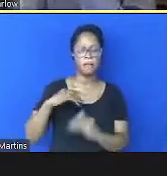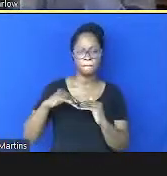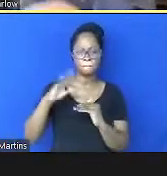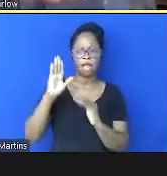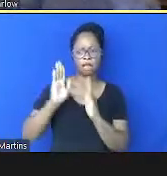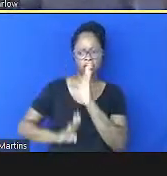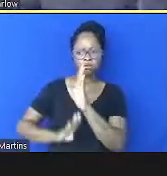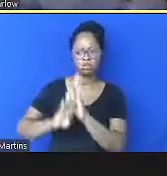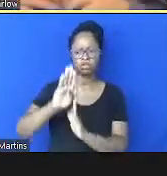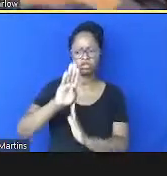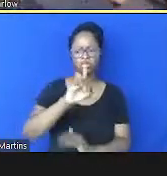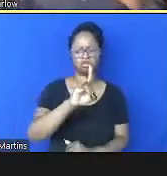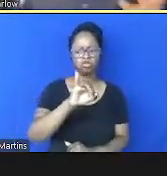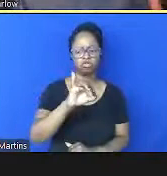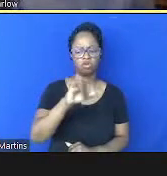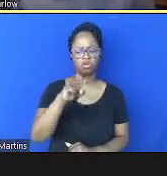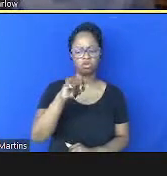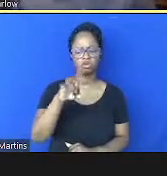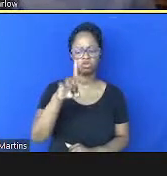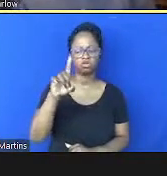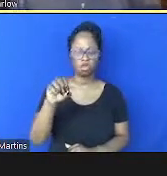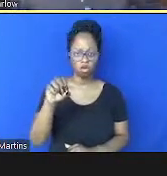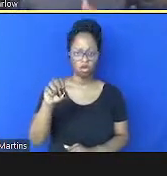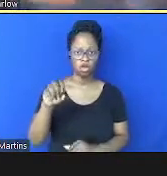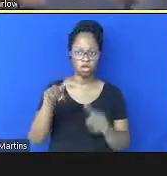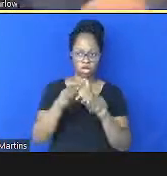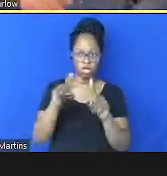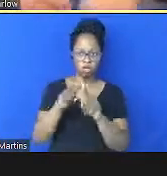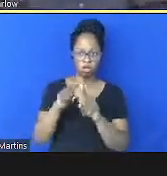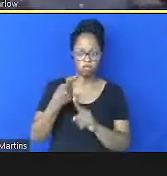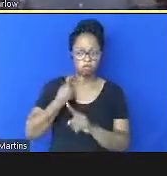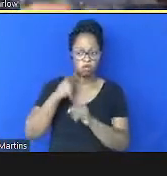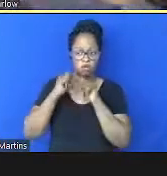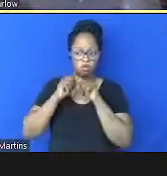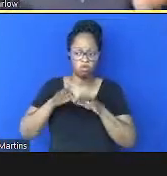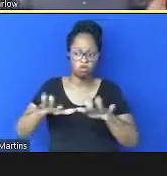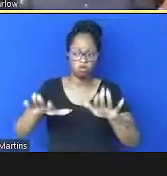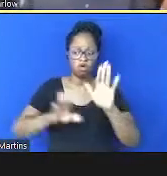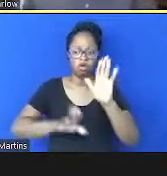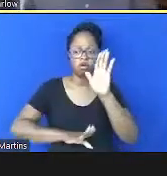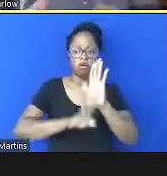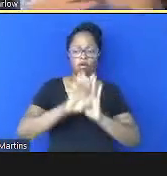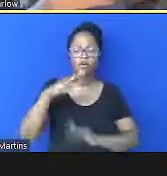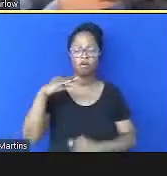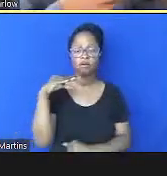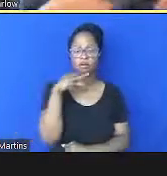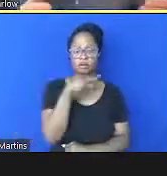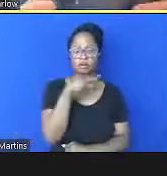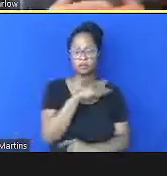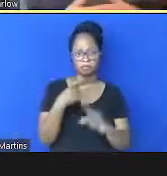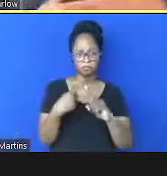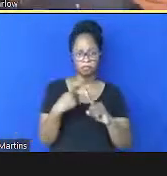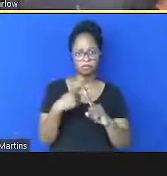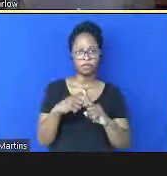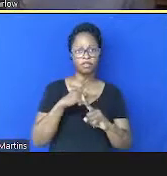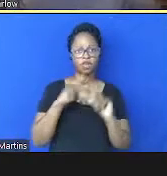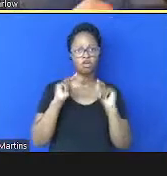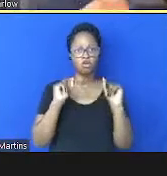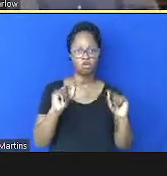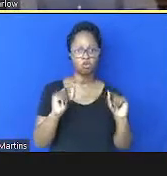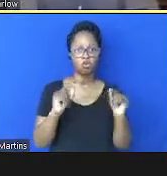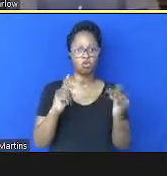de carbono e mais poluentes eles aumentam a temperatura porque eles enchem a